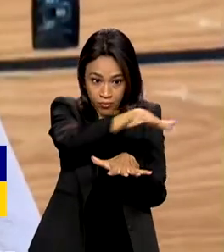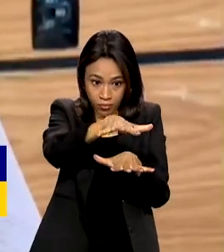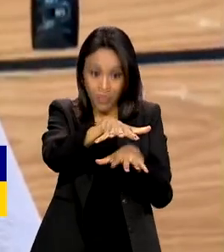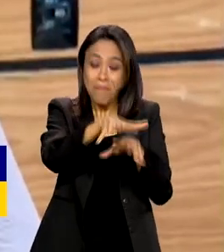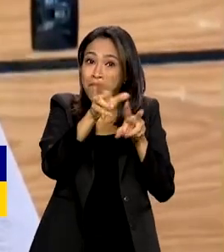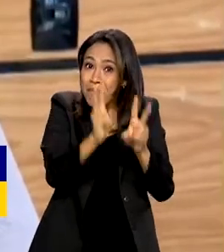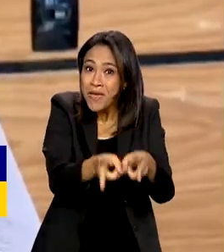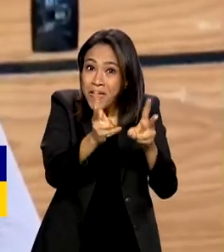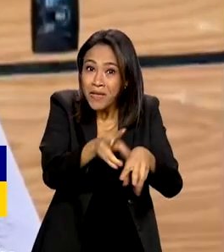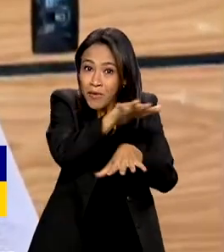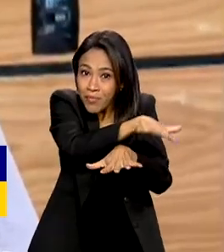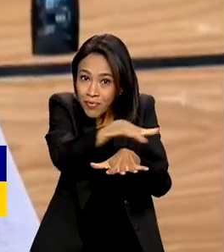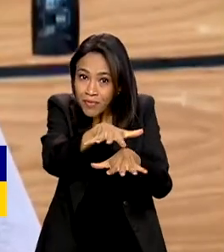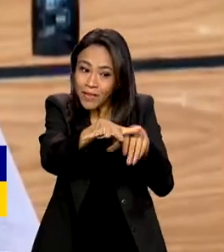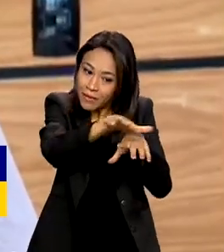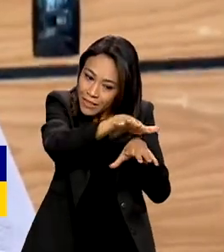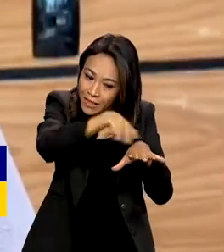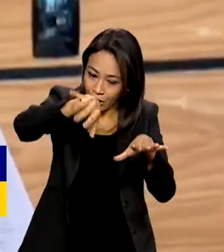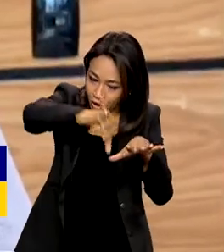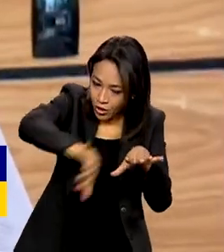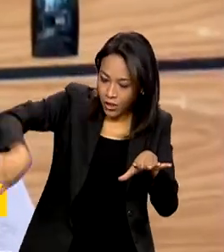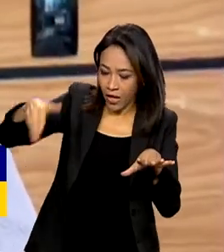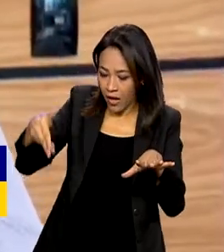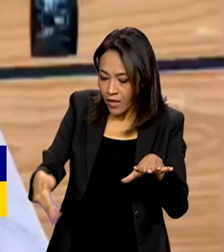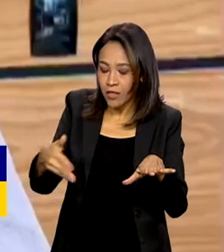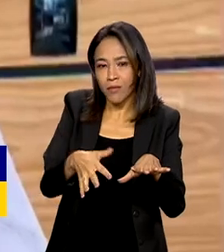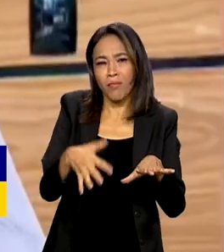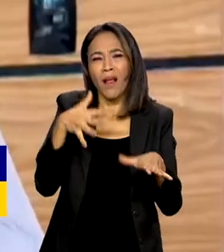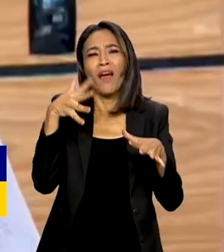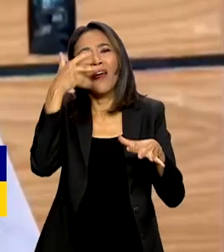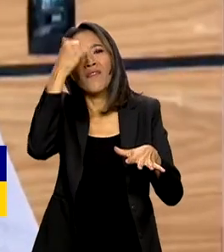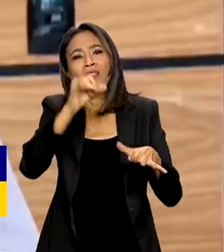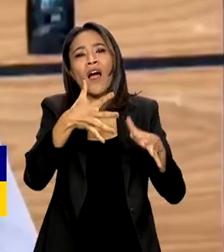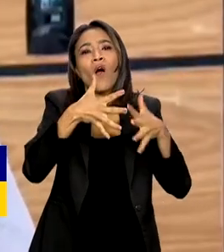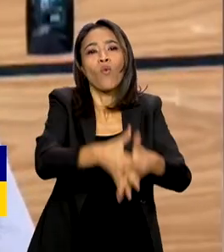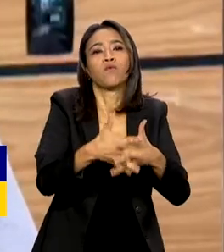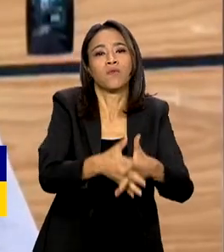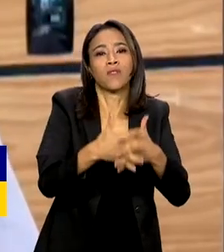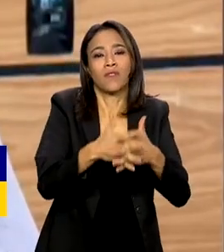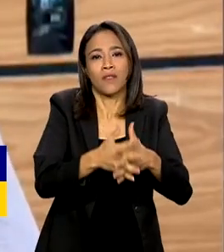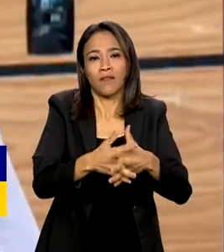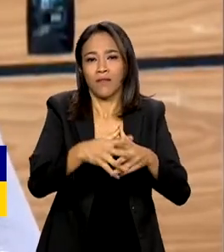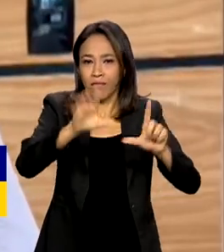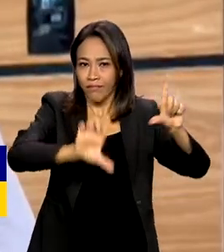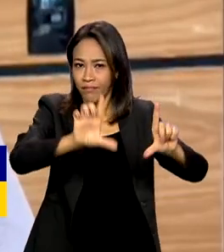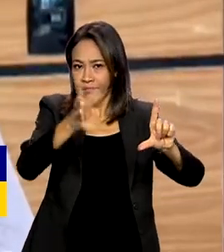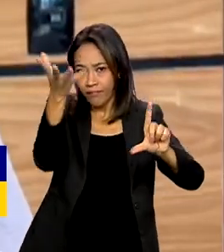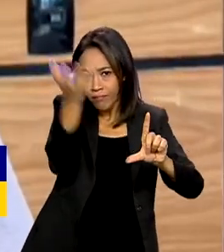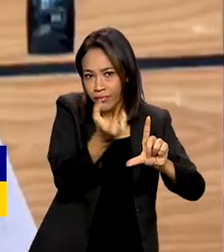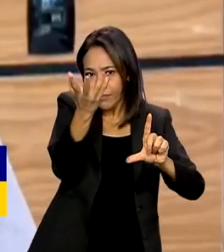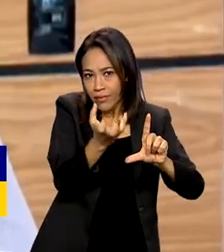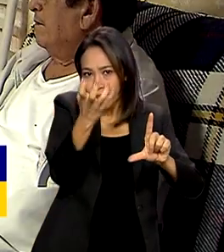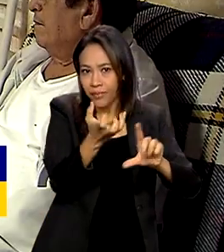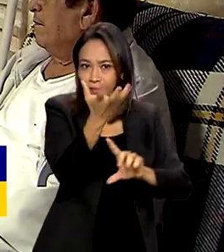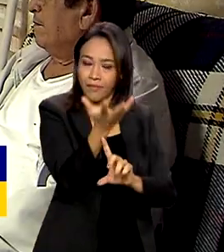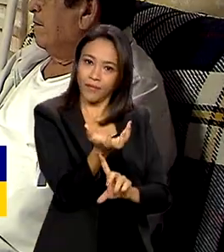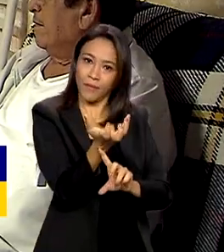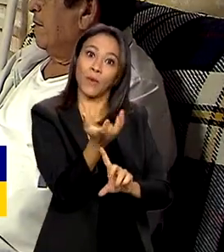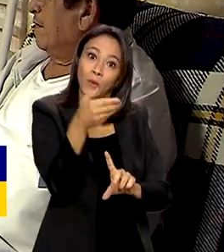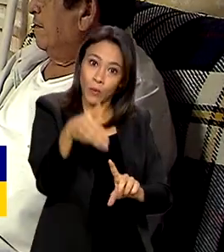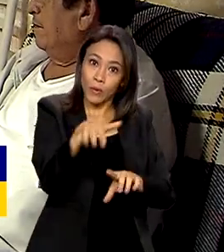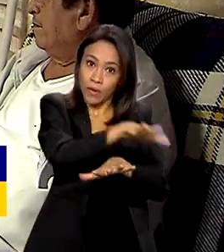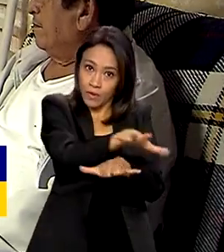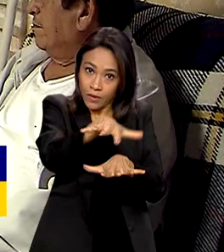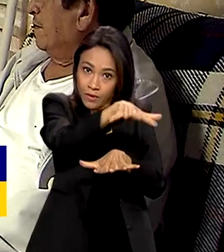troca, essa migração para o novo sistema digital para evitar qualquer tipo de interferência ou interrupção no sinal da sua TV pela parabólica. Os